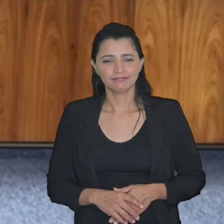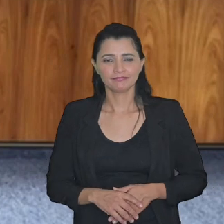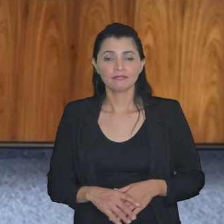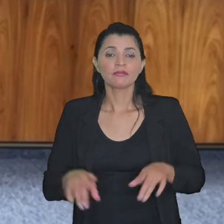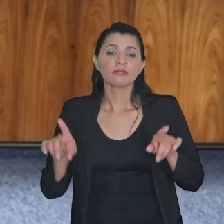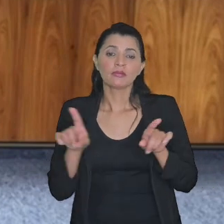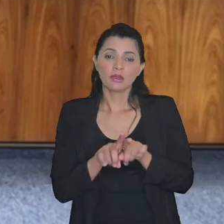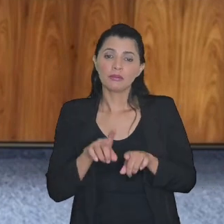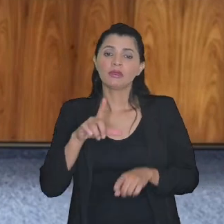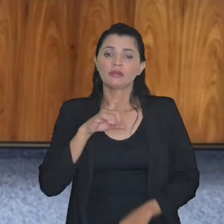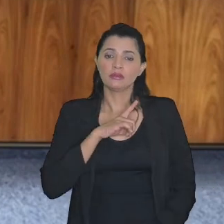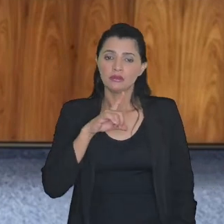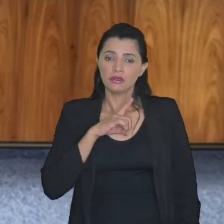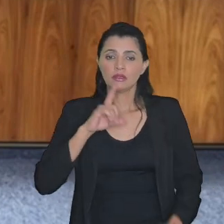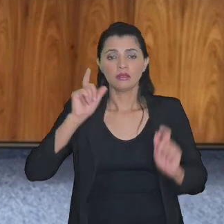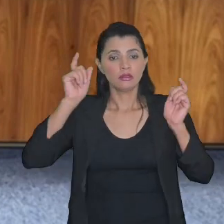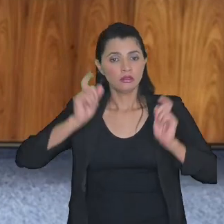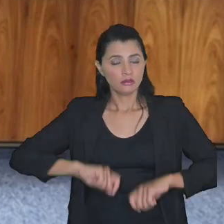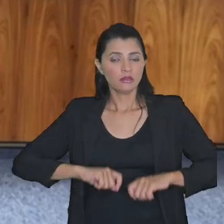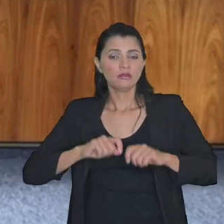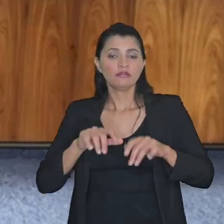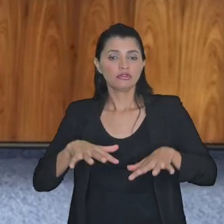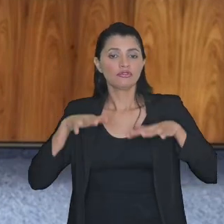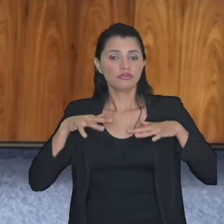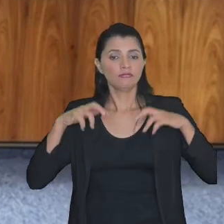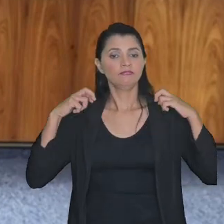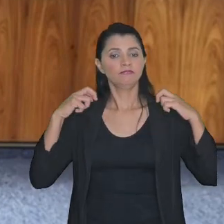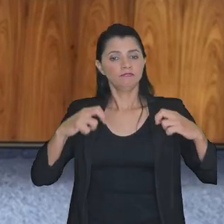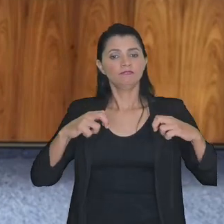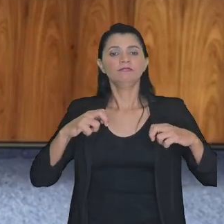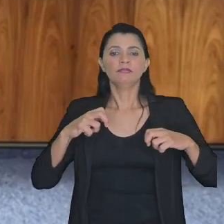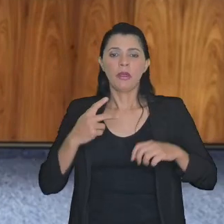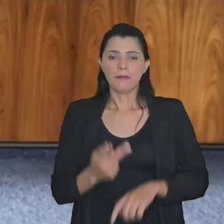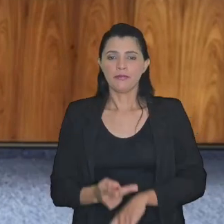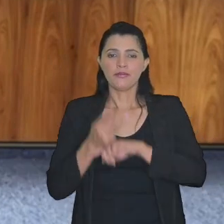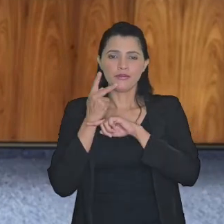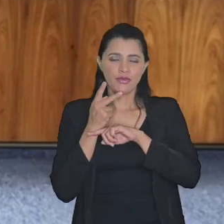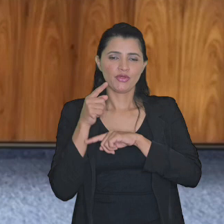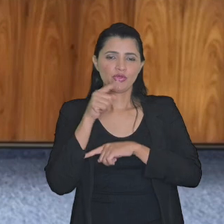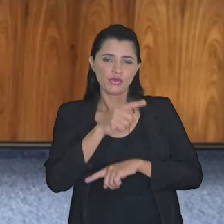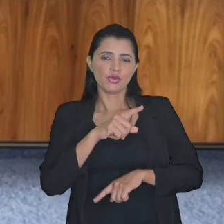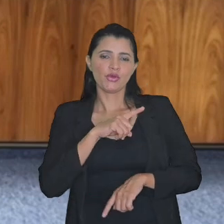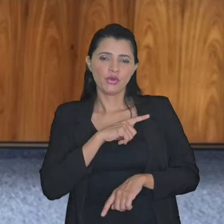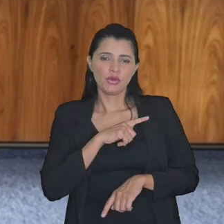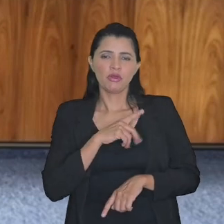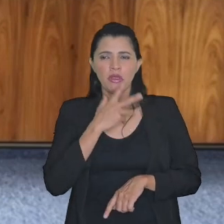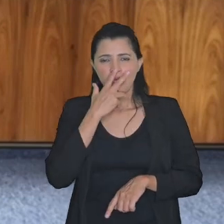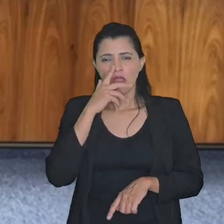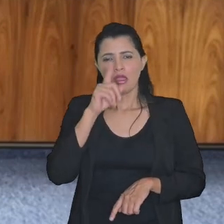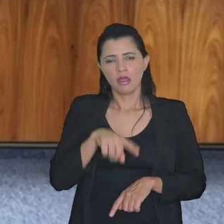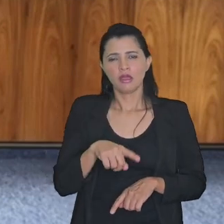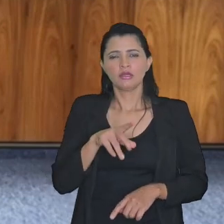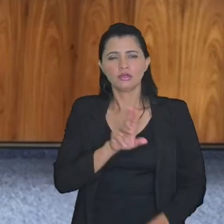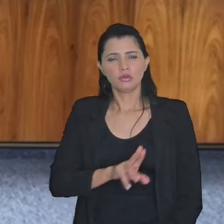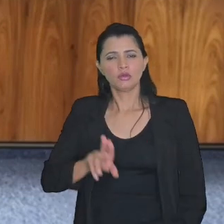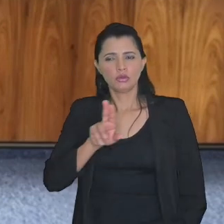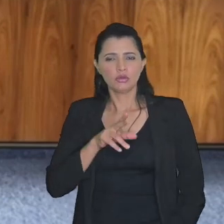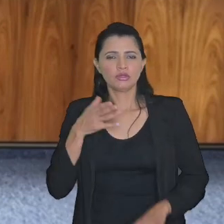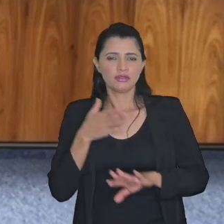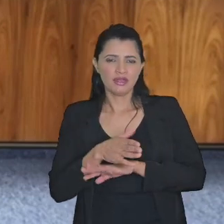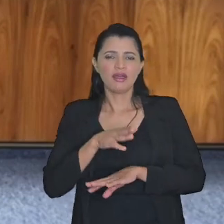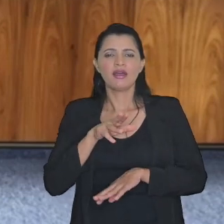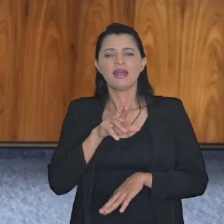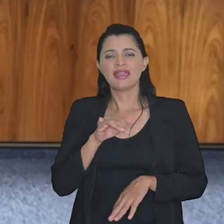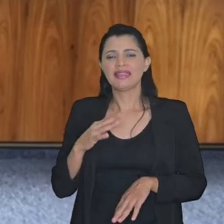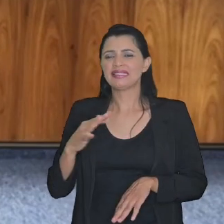e também há a possibilidade de audiência né com o procurador no regular no acho que ainda a usa o ECAC da